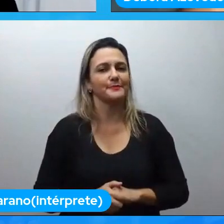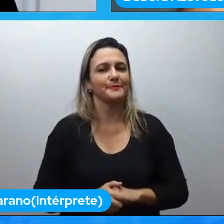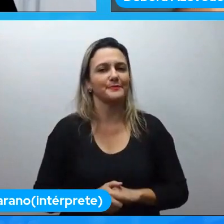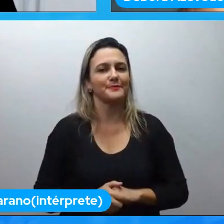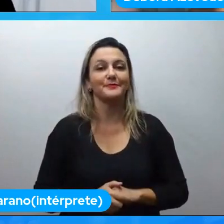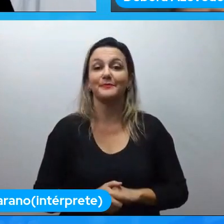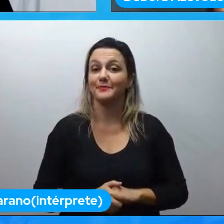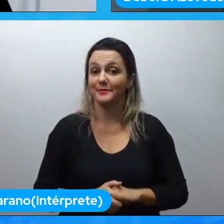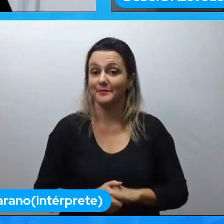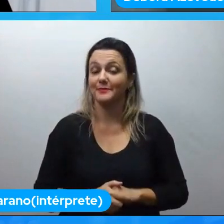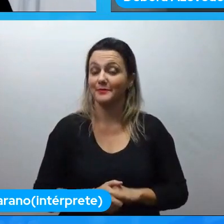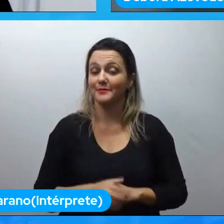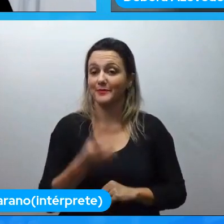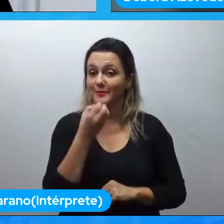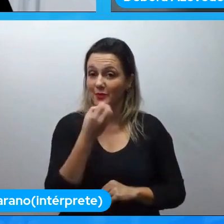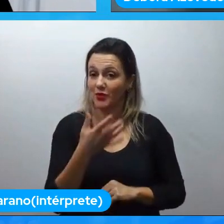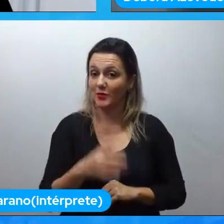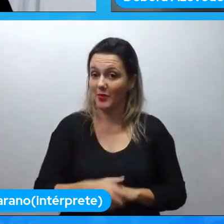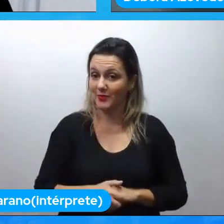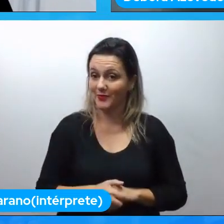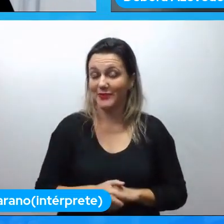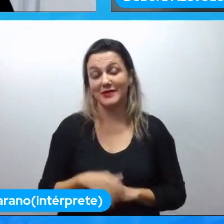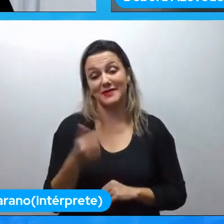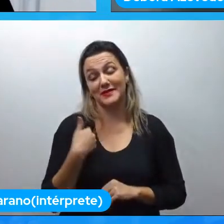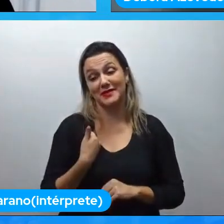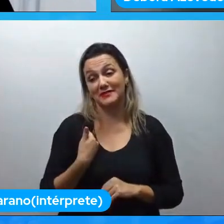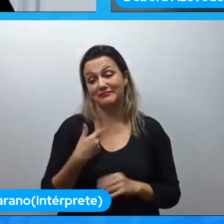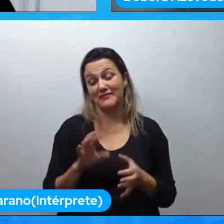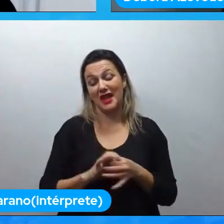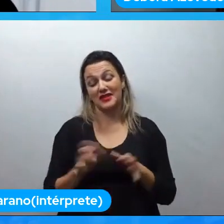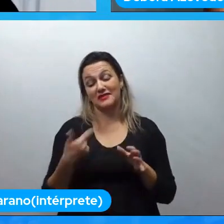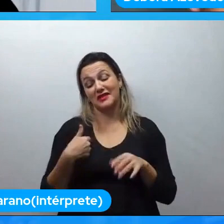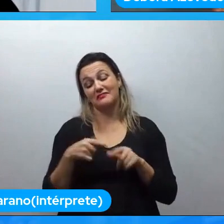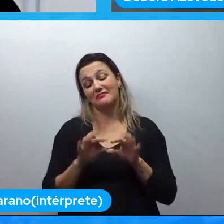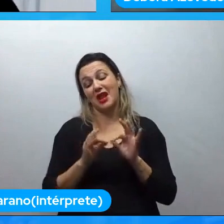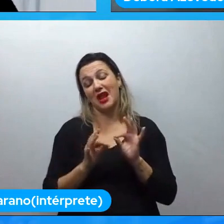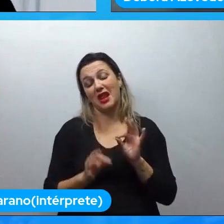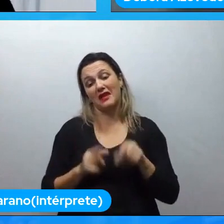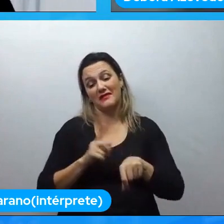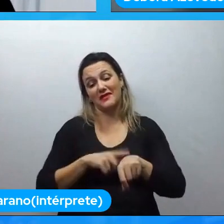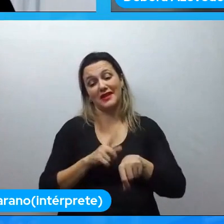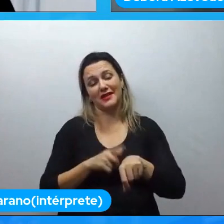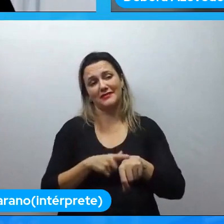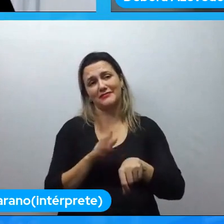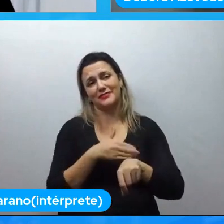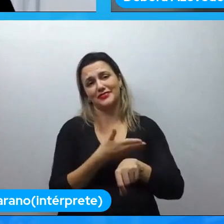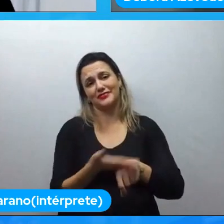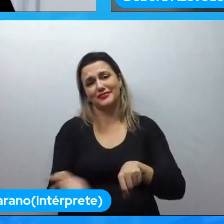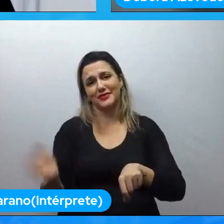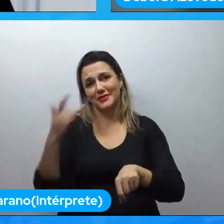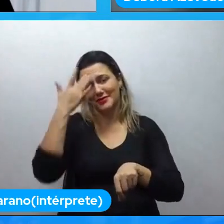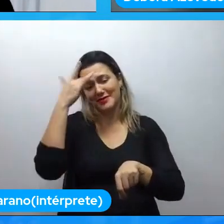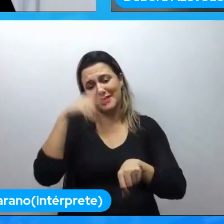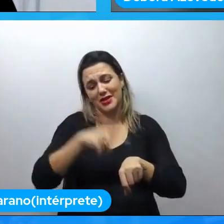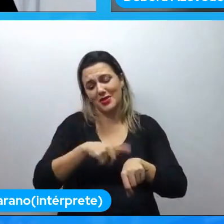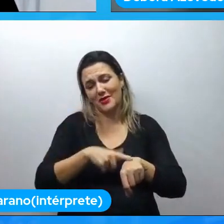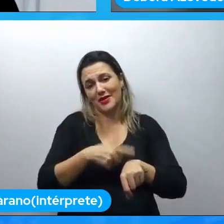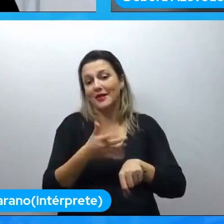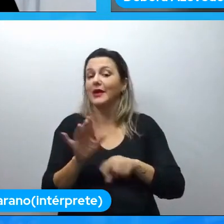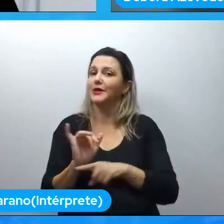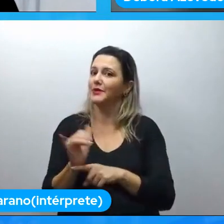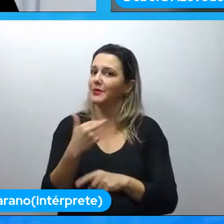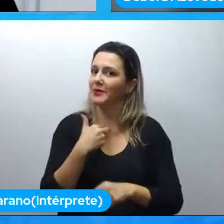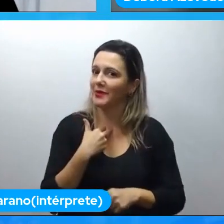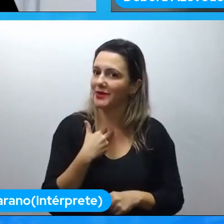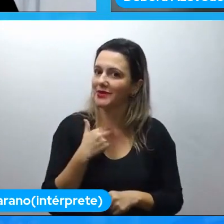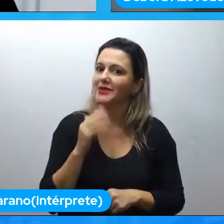muito bom bem se deixasse a gente a gente ia ficar aqui até não sei que horas mas aqui no YouTube não podemos ficar até não sei que horas mas parece que